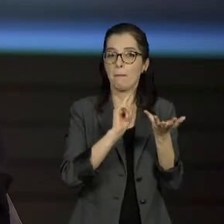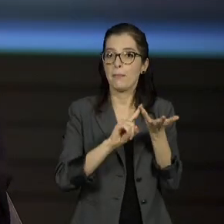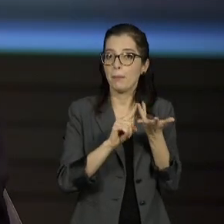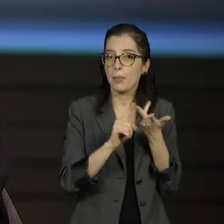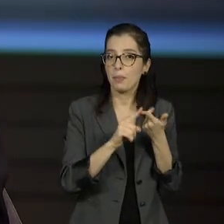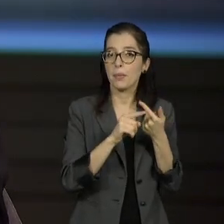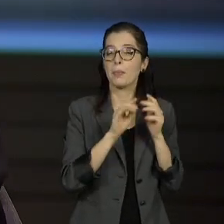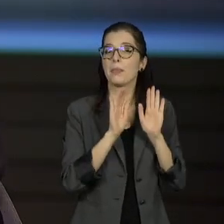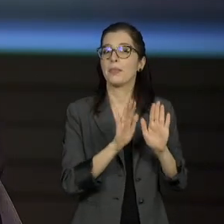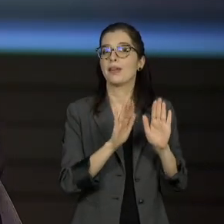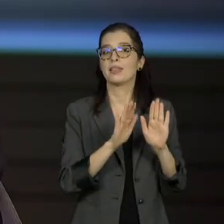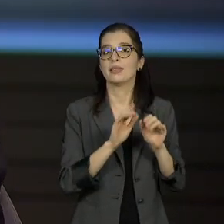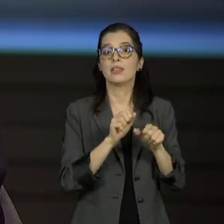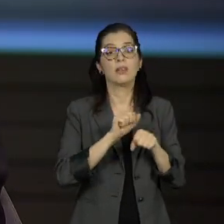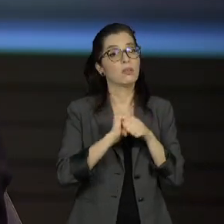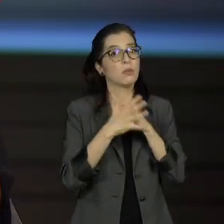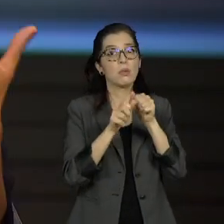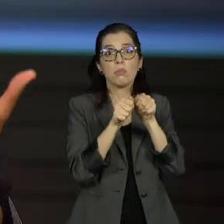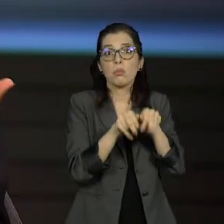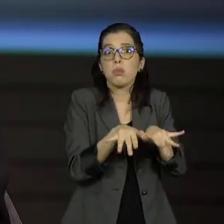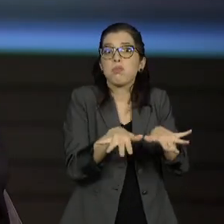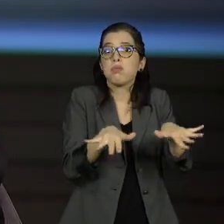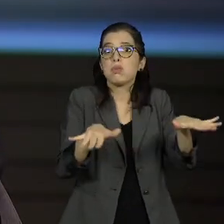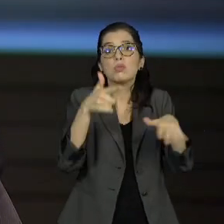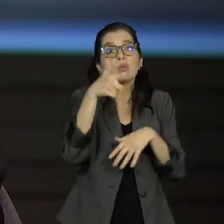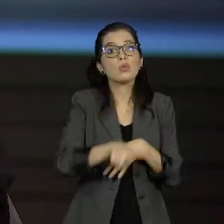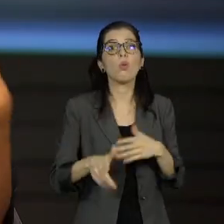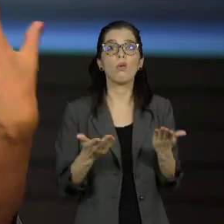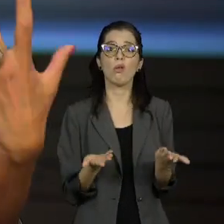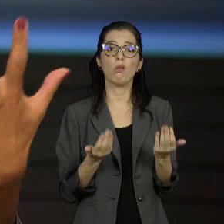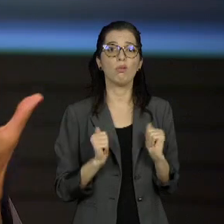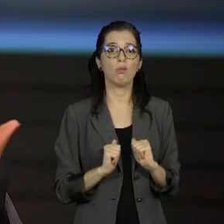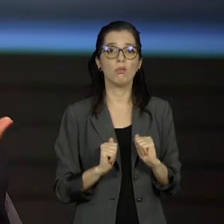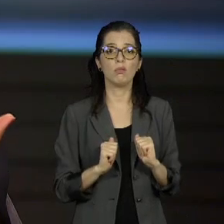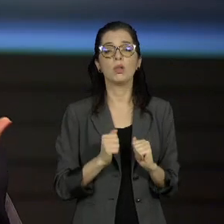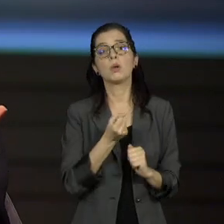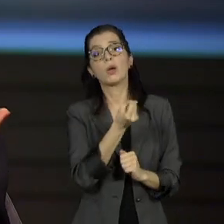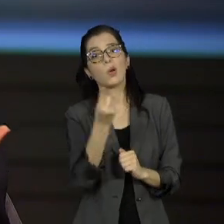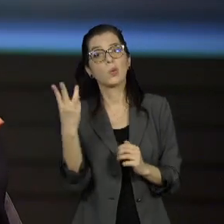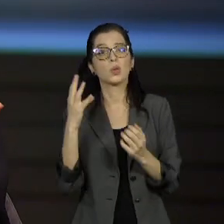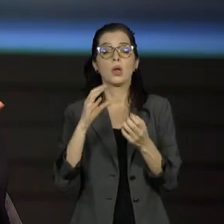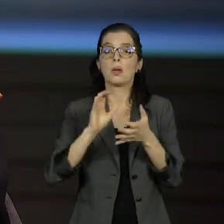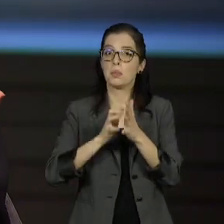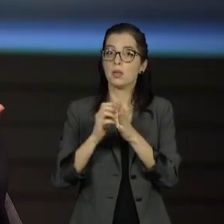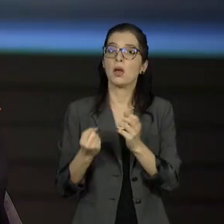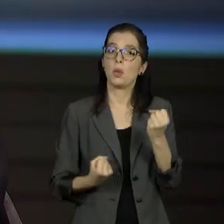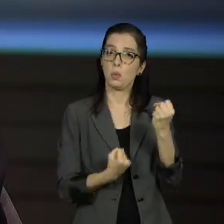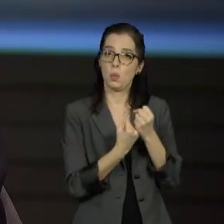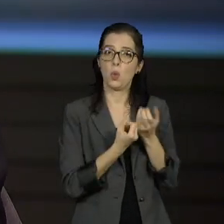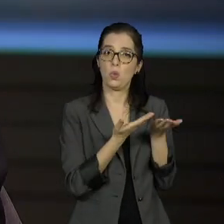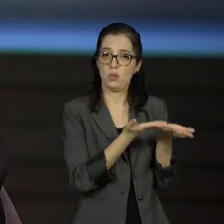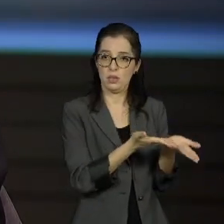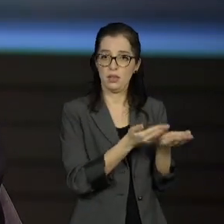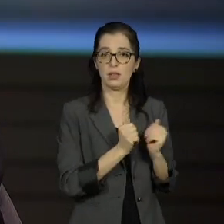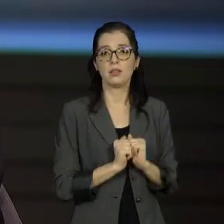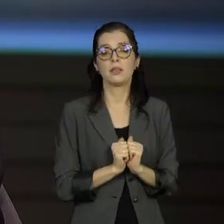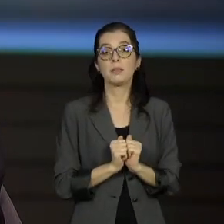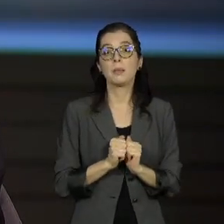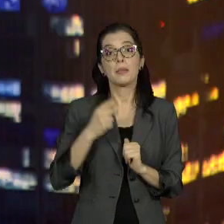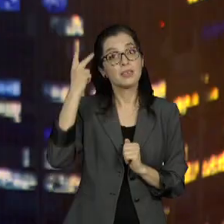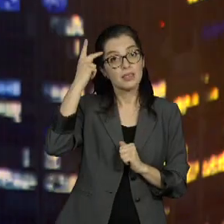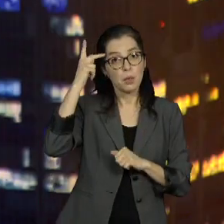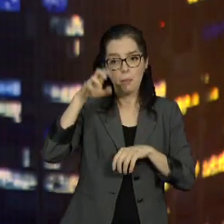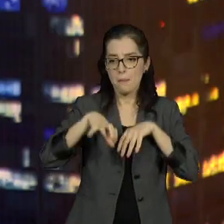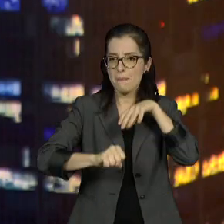tem a máquina a seu favor, tem muitos partidos trabalhando por ele numa disputa territorializada, como é a de São Paulo. Isso faz muita